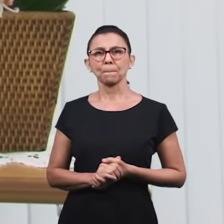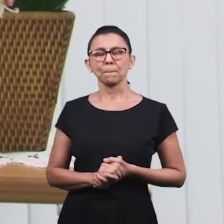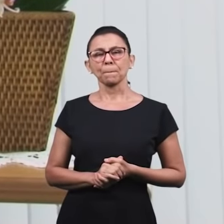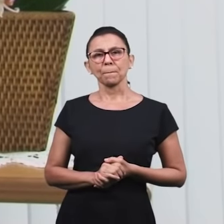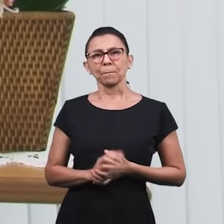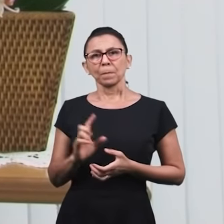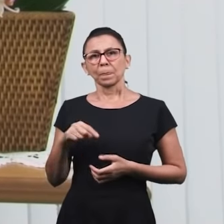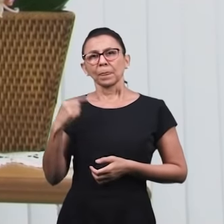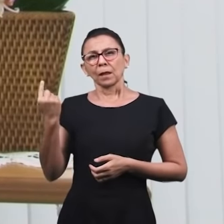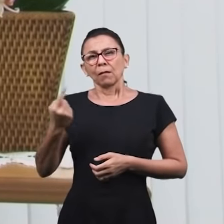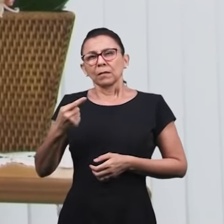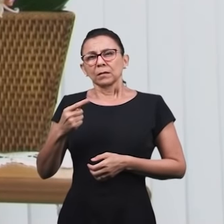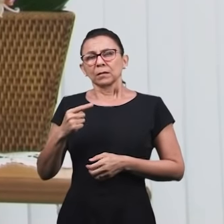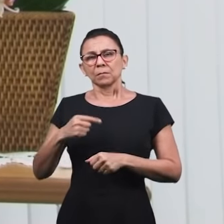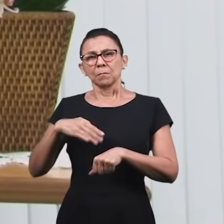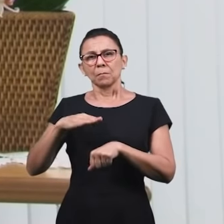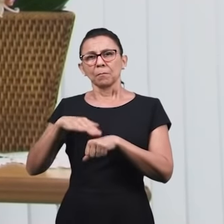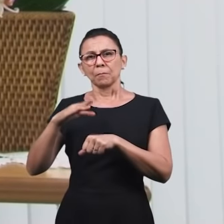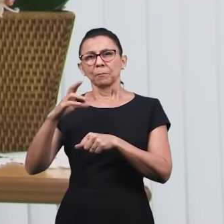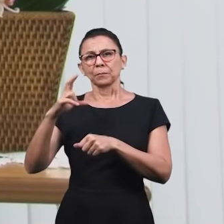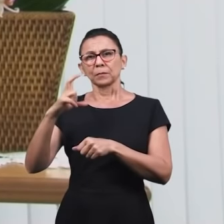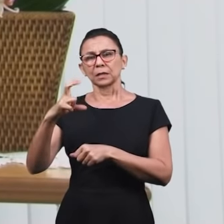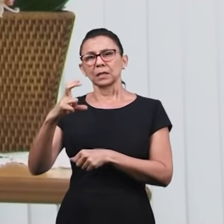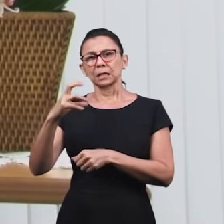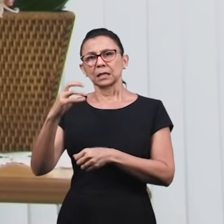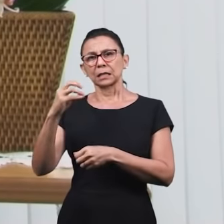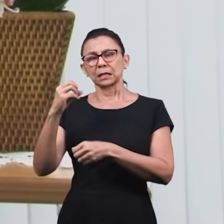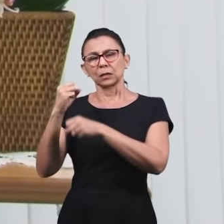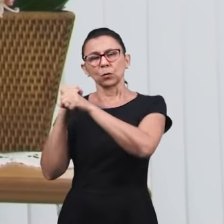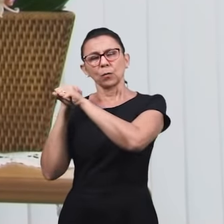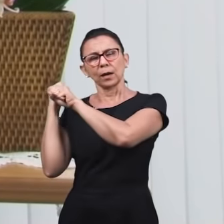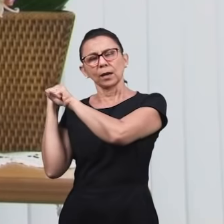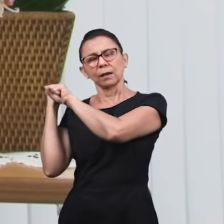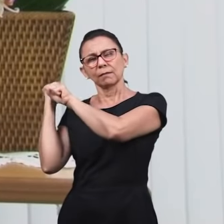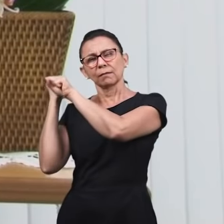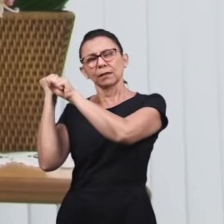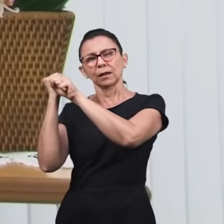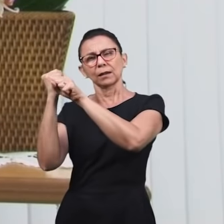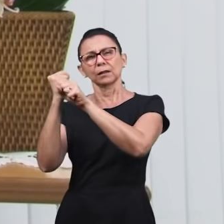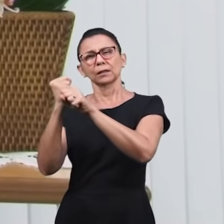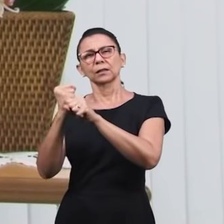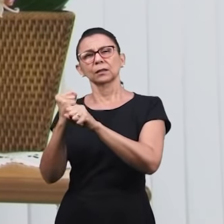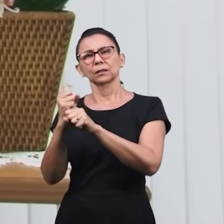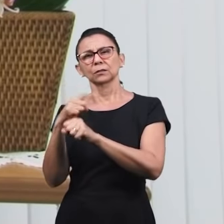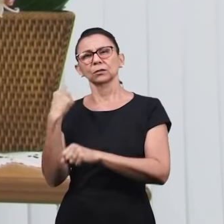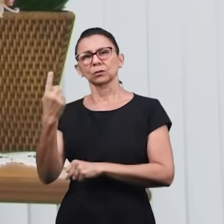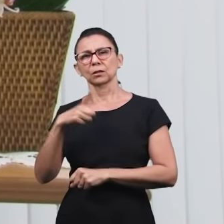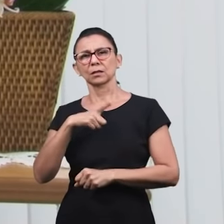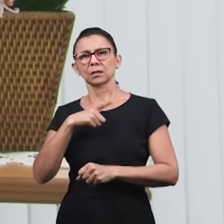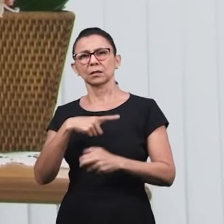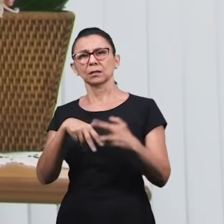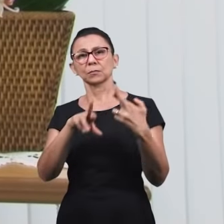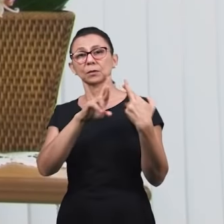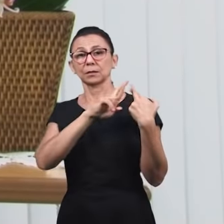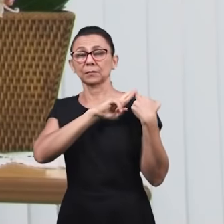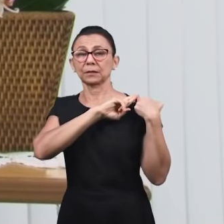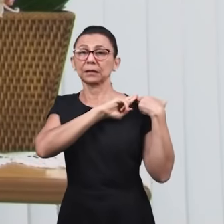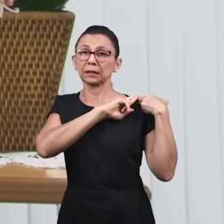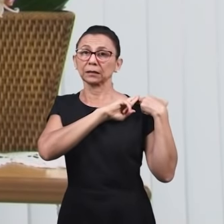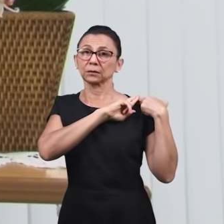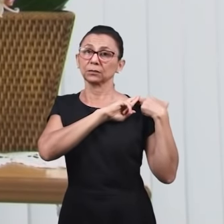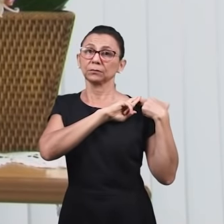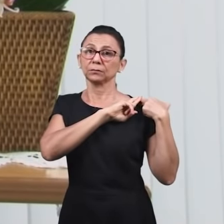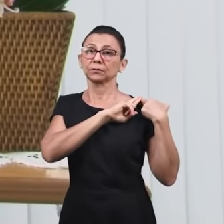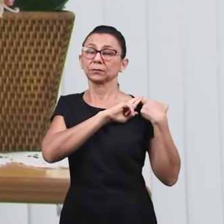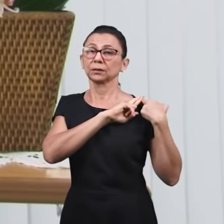queridos, nós estamos há mais de cinquenta anos com uma responsabilidade, com